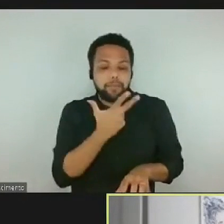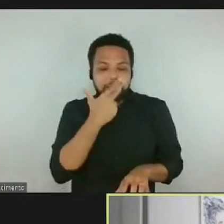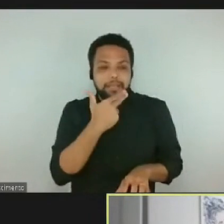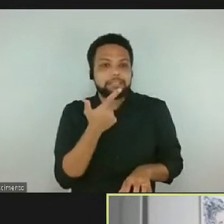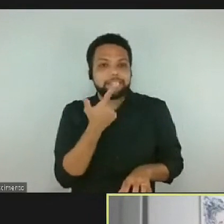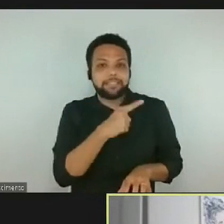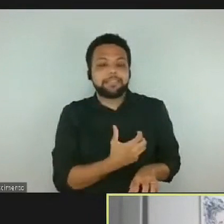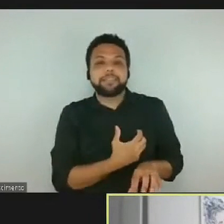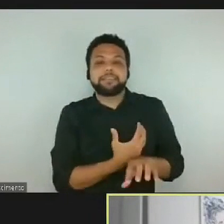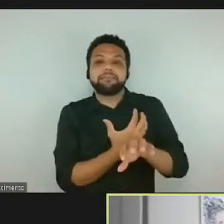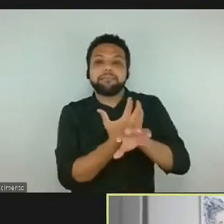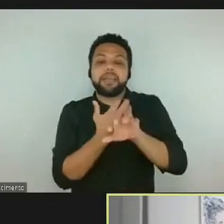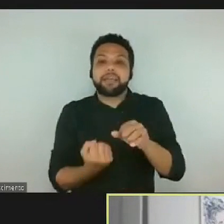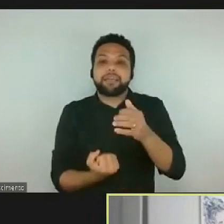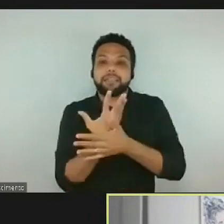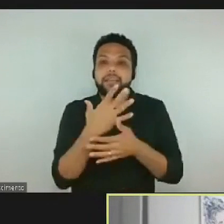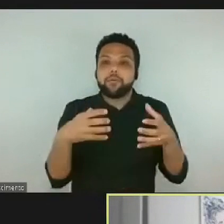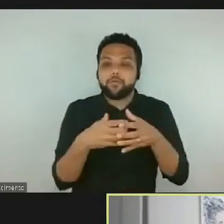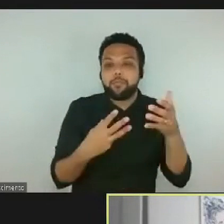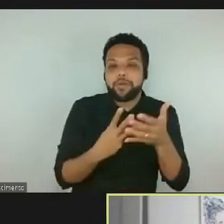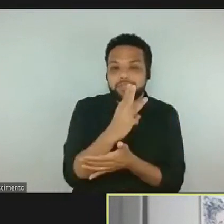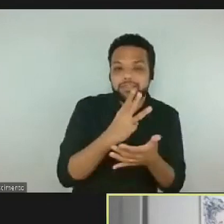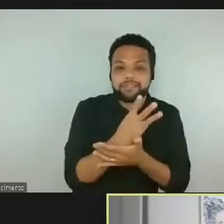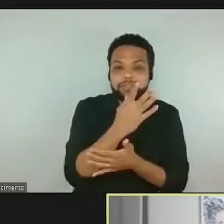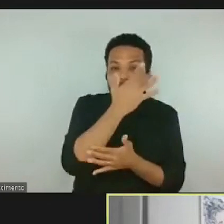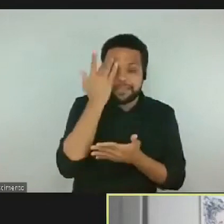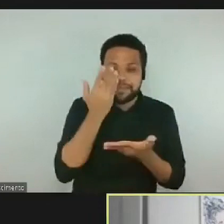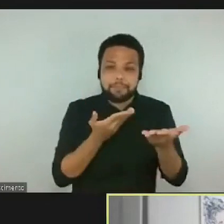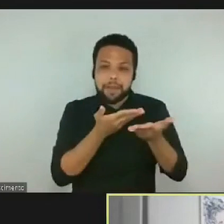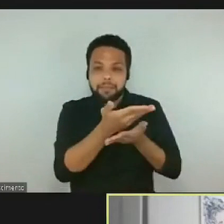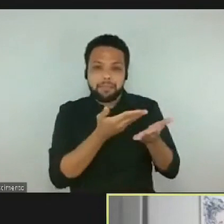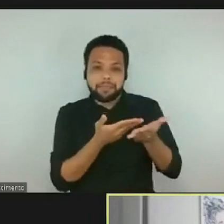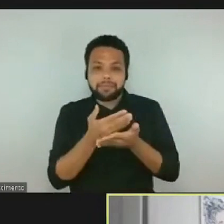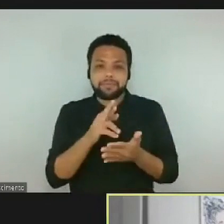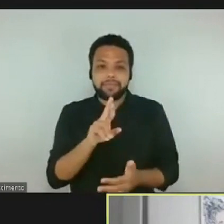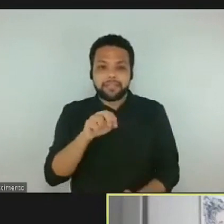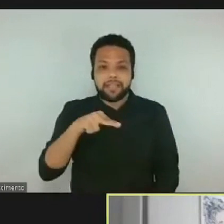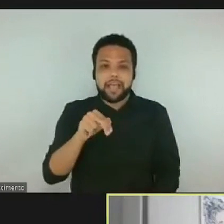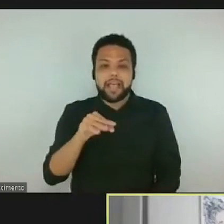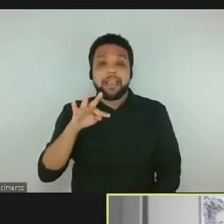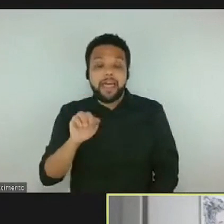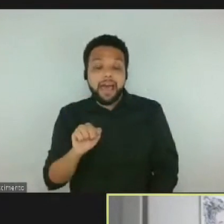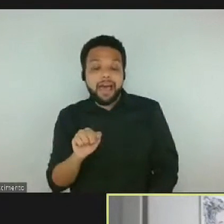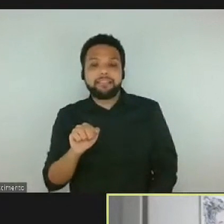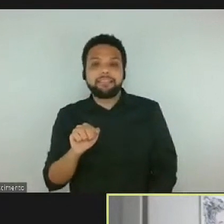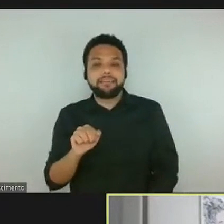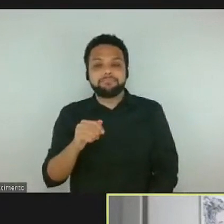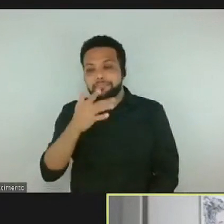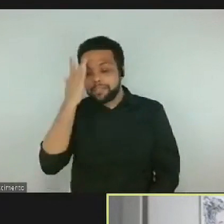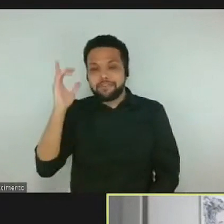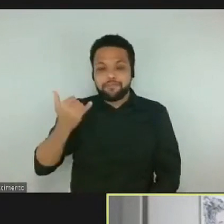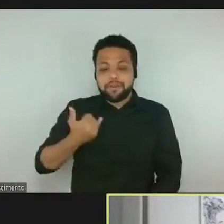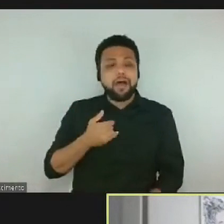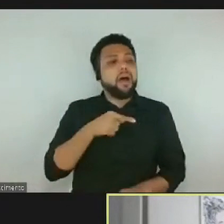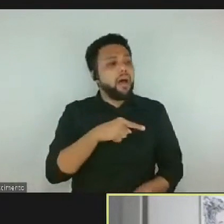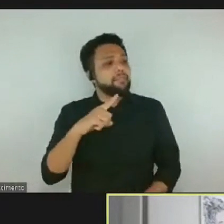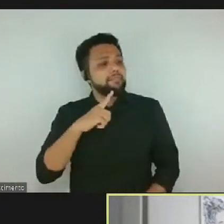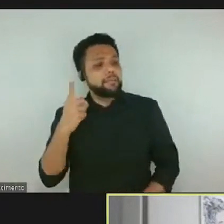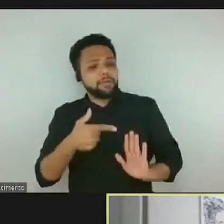grupo de WhatsApp e as pessoas trocam, Renata, está tendo uma exposição aqui, eu vi um livro tal e me manda